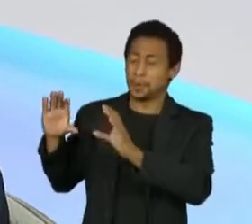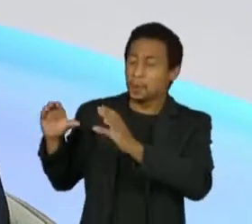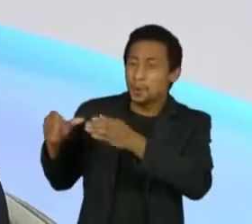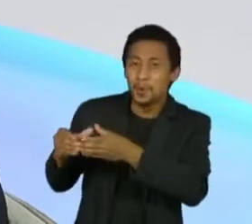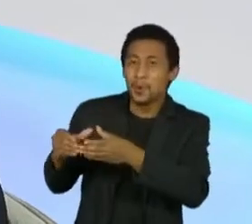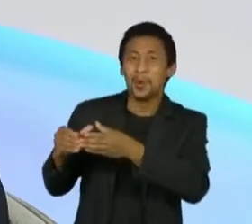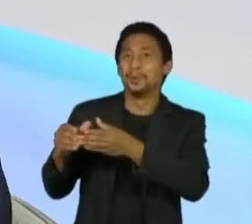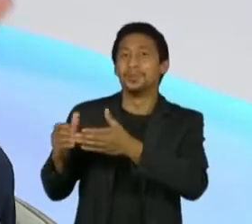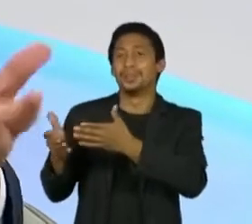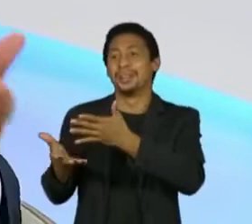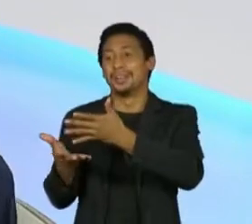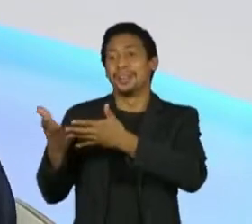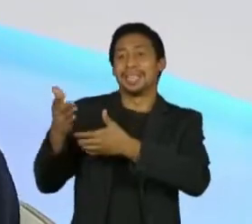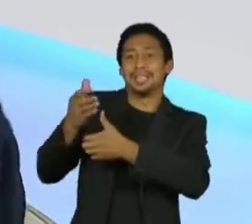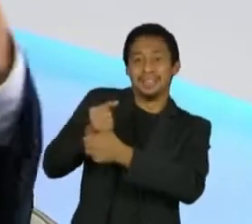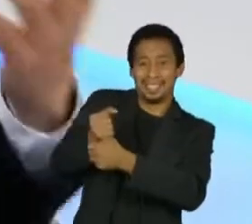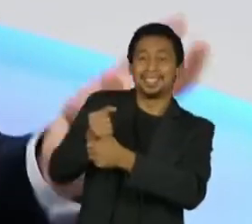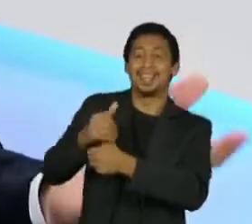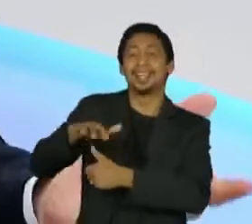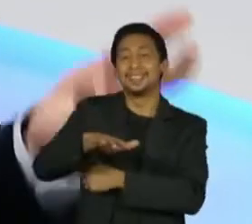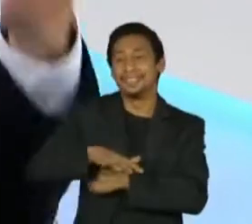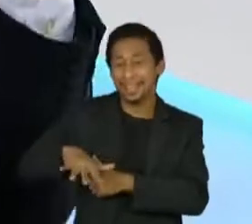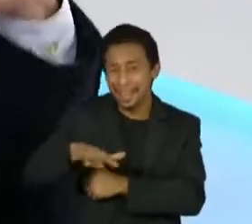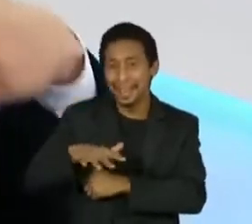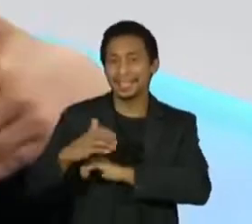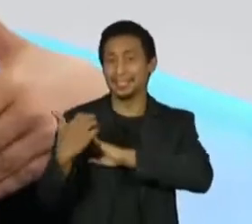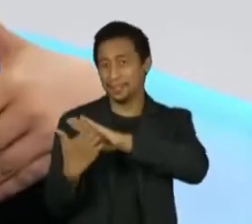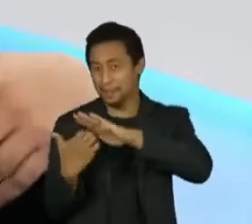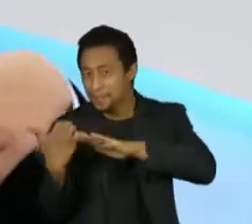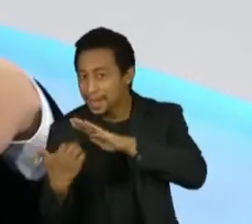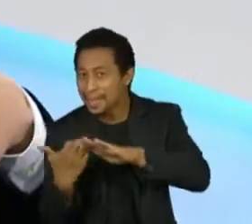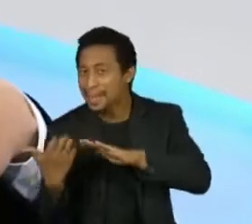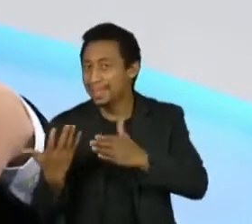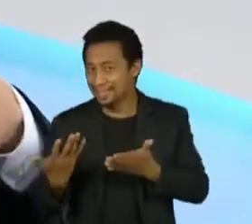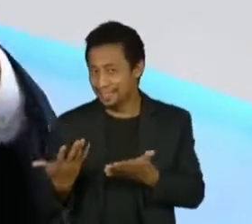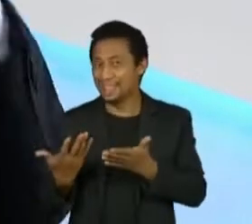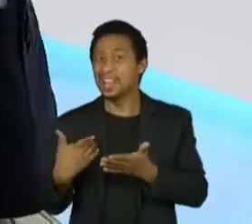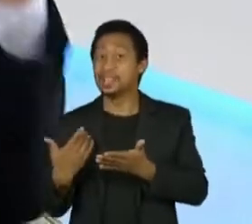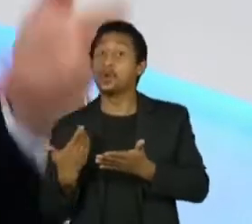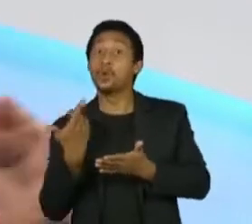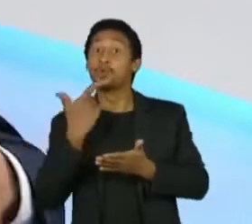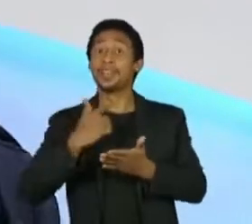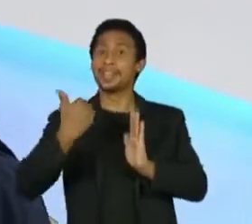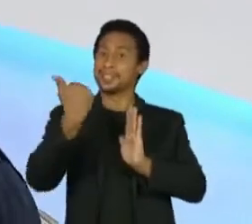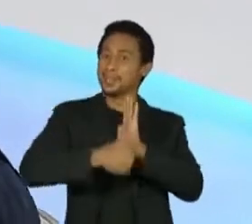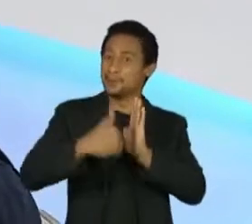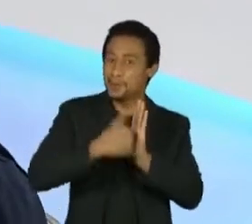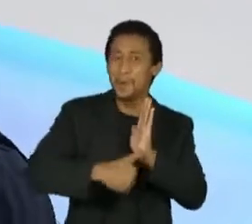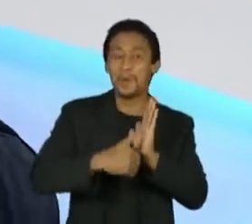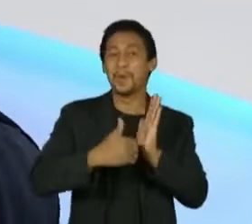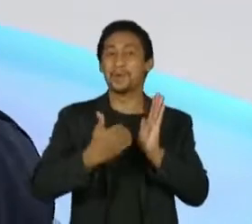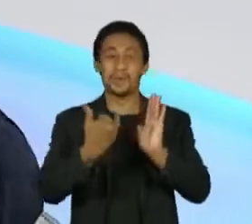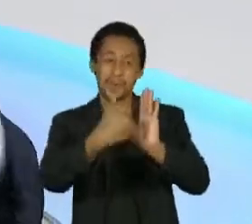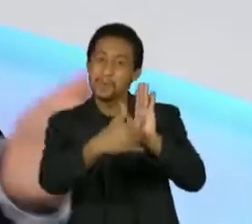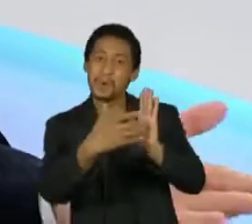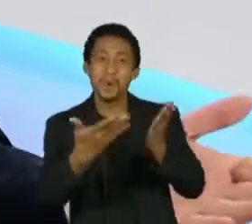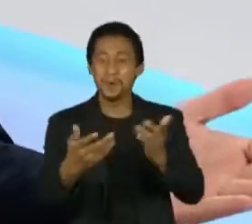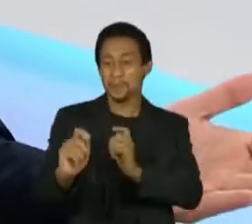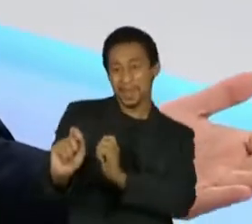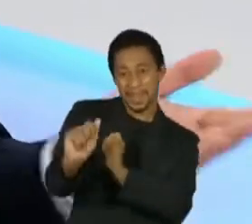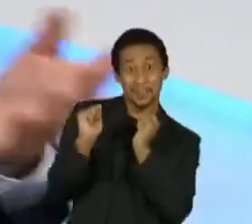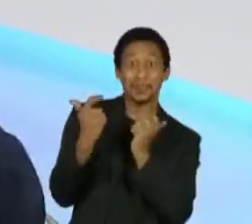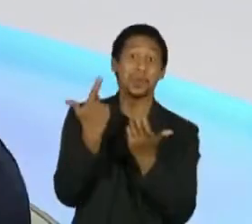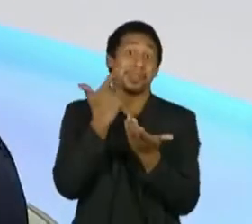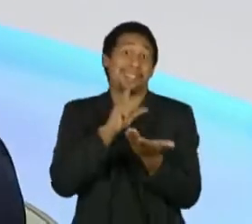privilegiados do empresariado, de setores específicos que ganham incentivos, isenções, desonerações e não se